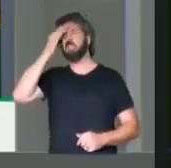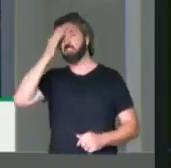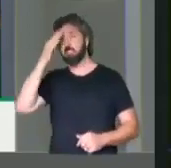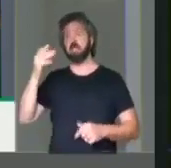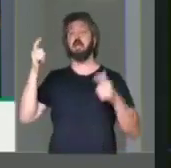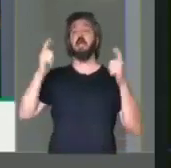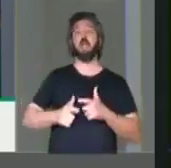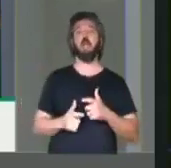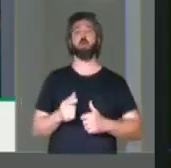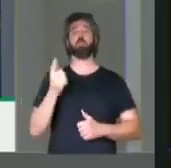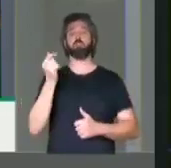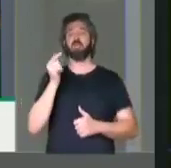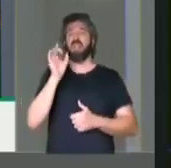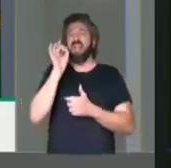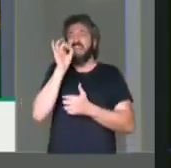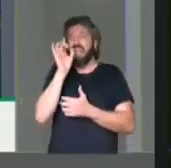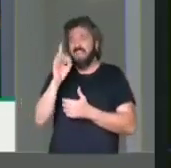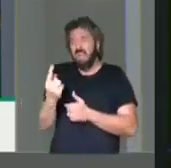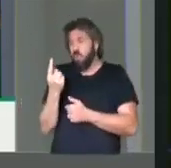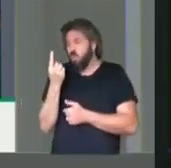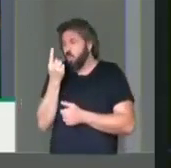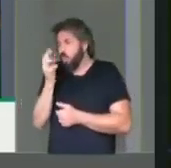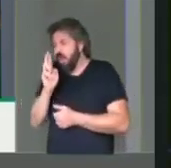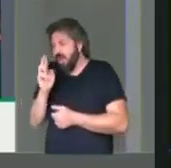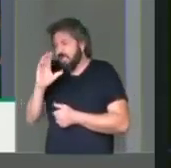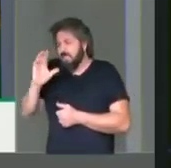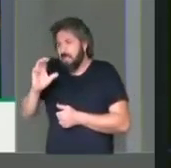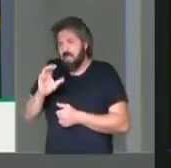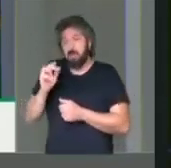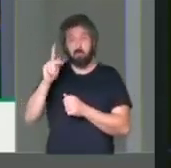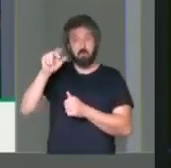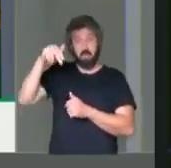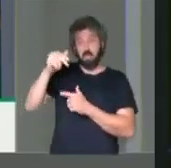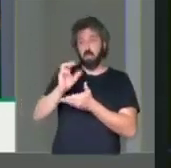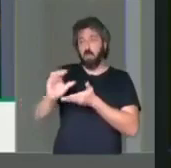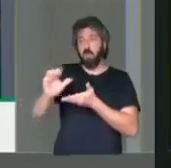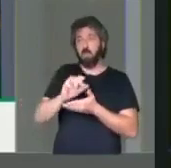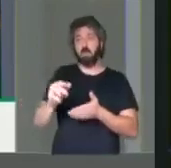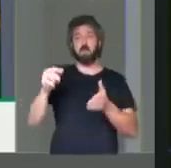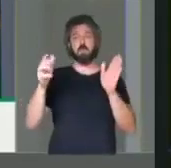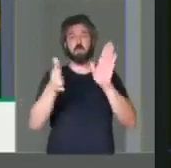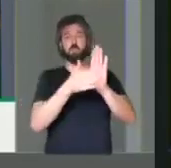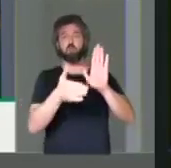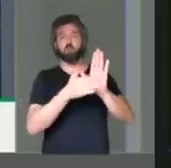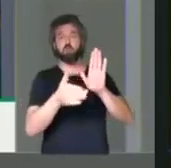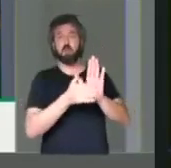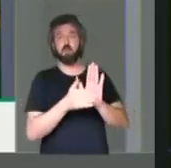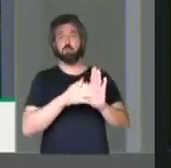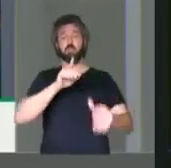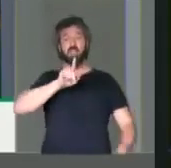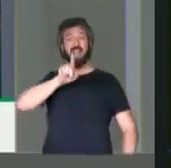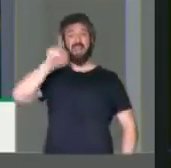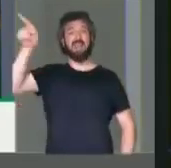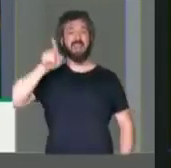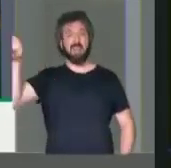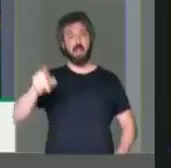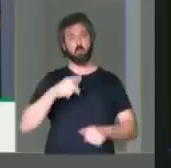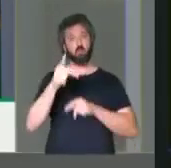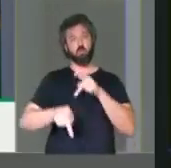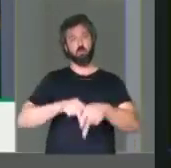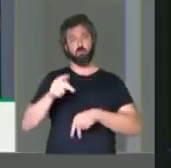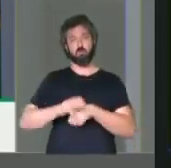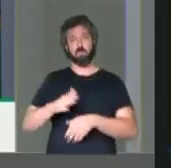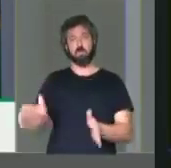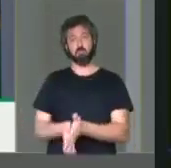para onde vai cada centavo deste PLN. E isso aqui é para chegar lá na população mais